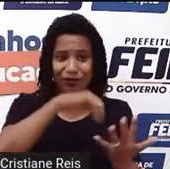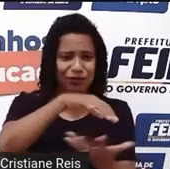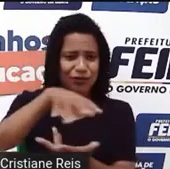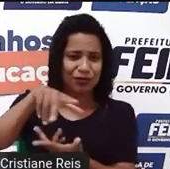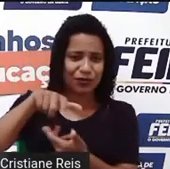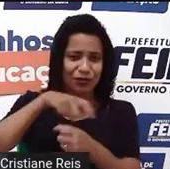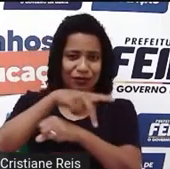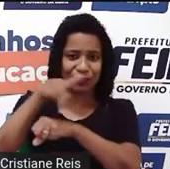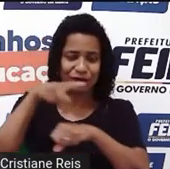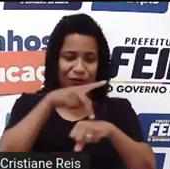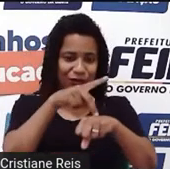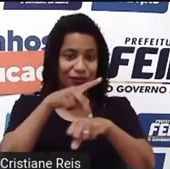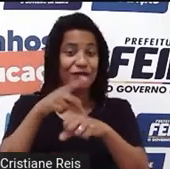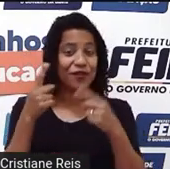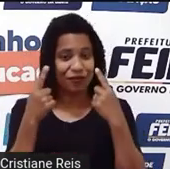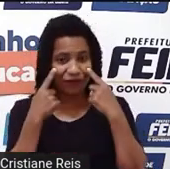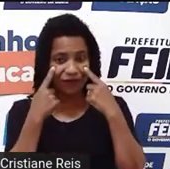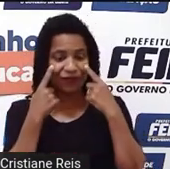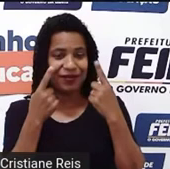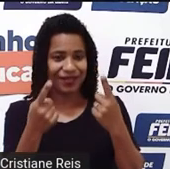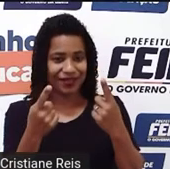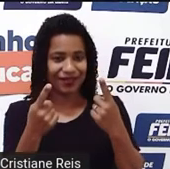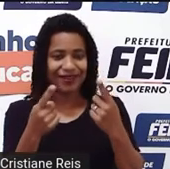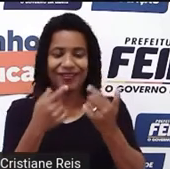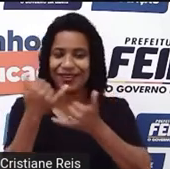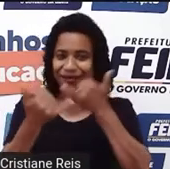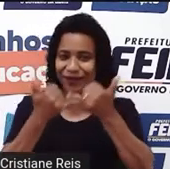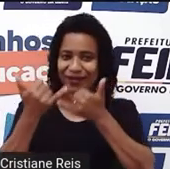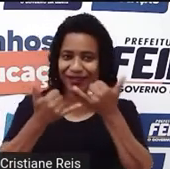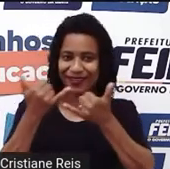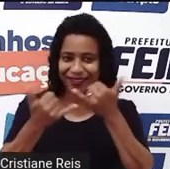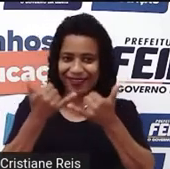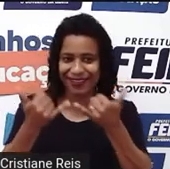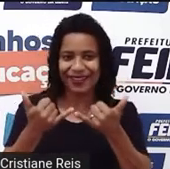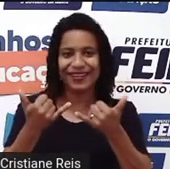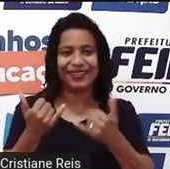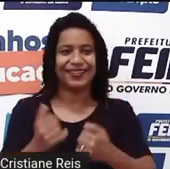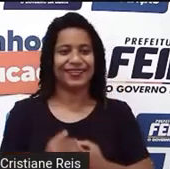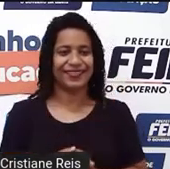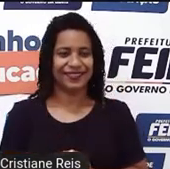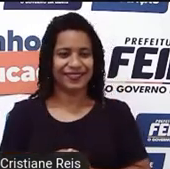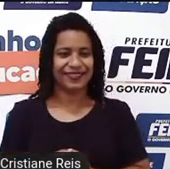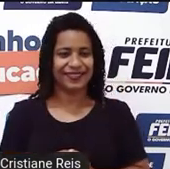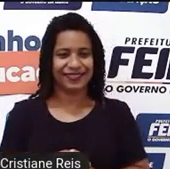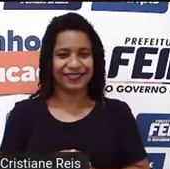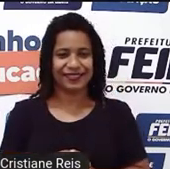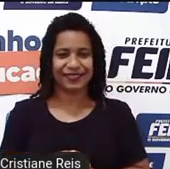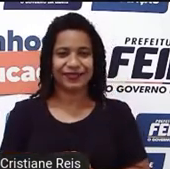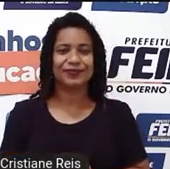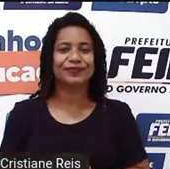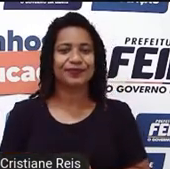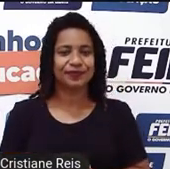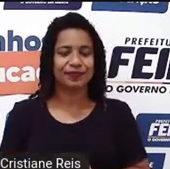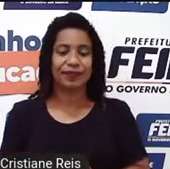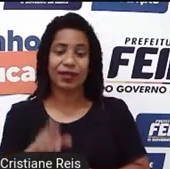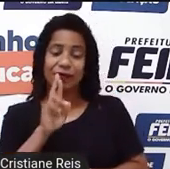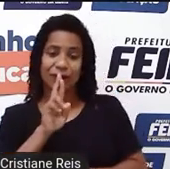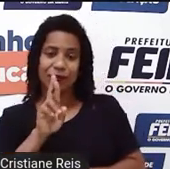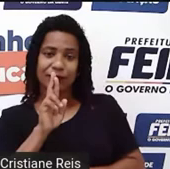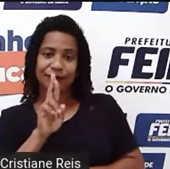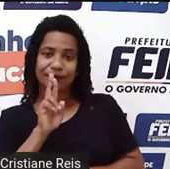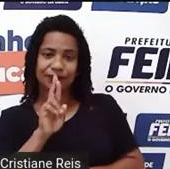E para isto, vamos brincar um pouco, respondendo um quiz